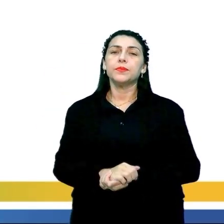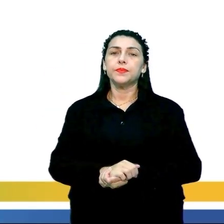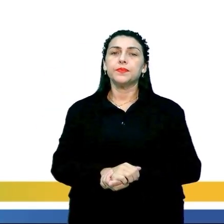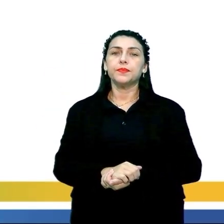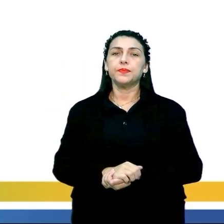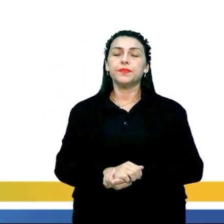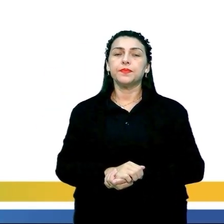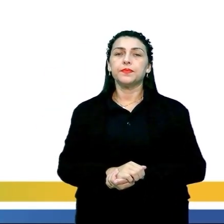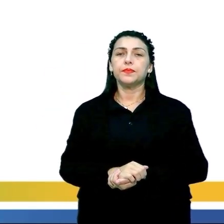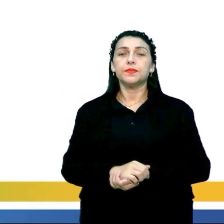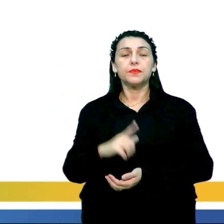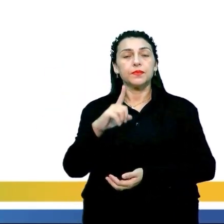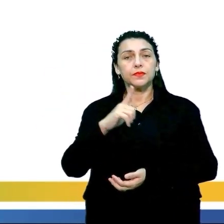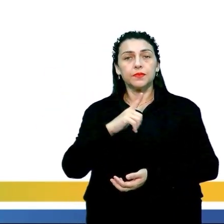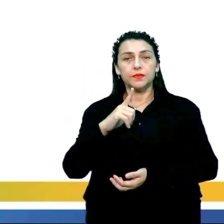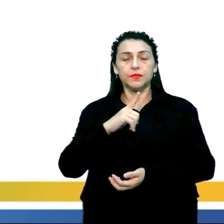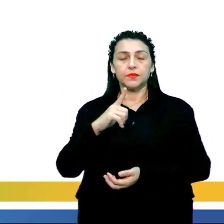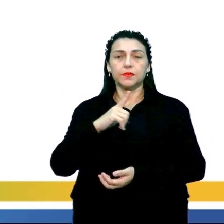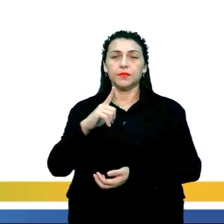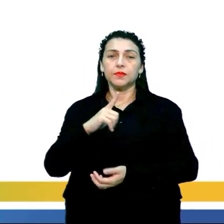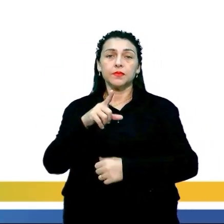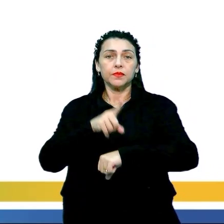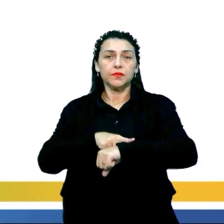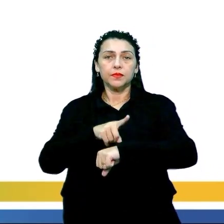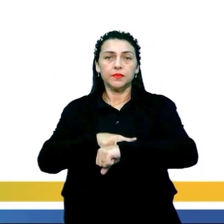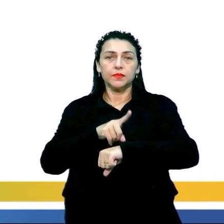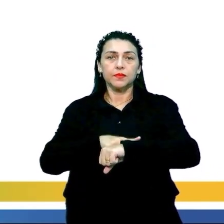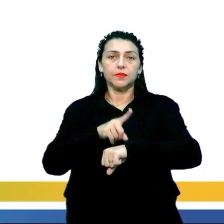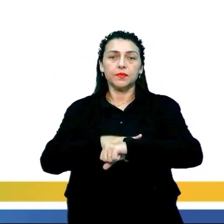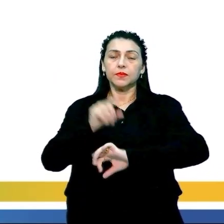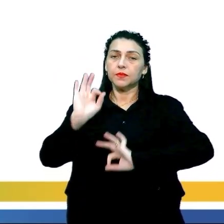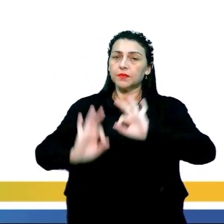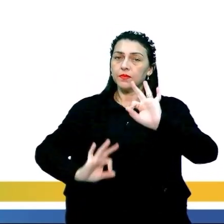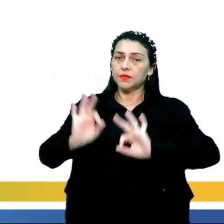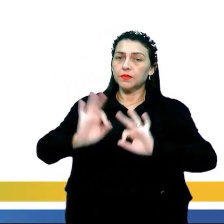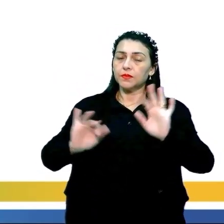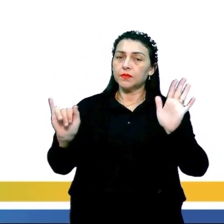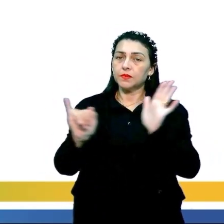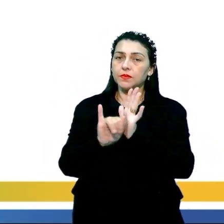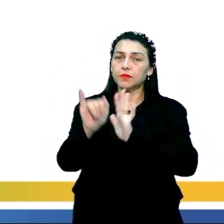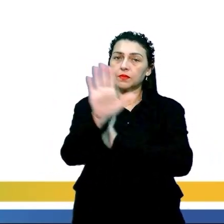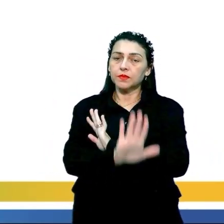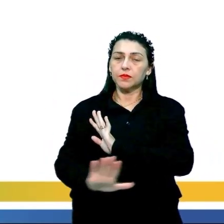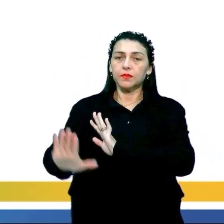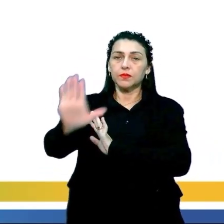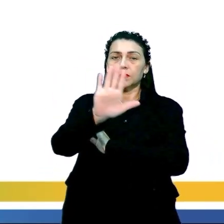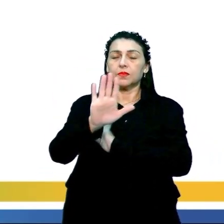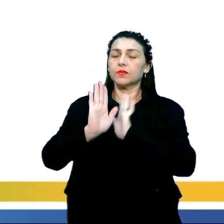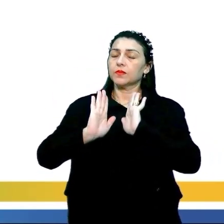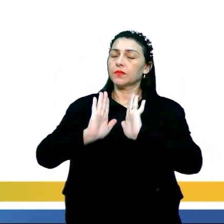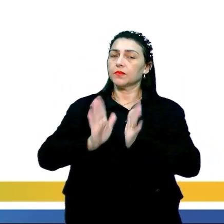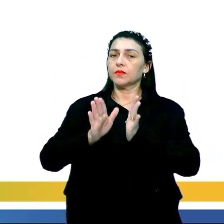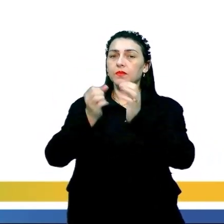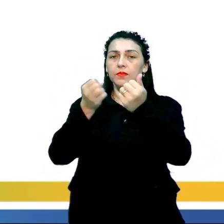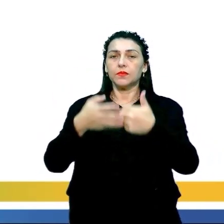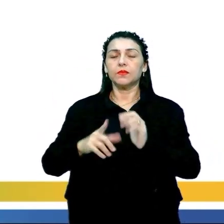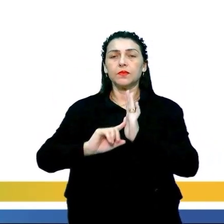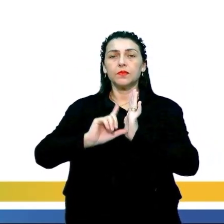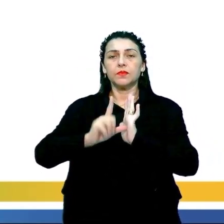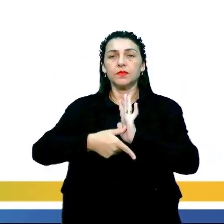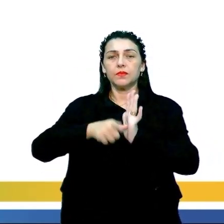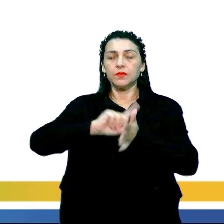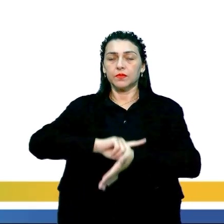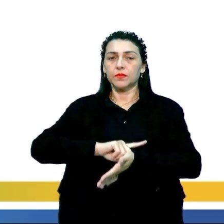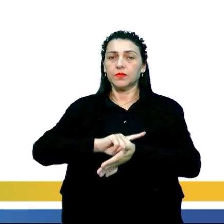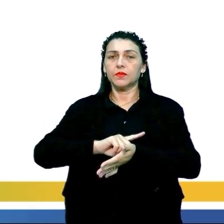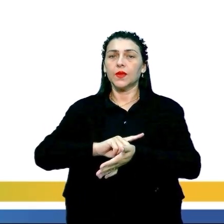Então, eu tenho, nesse momento da construção da identidade nacional, como eu já havia citado aqui,